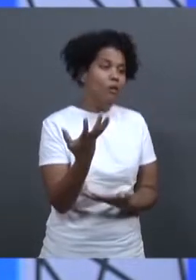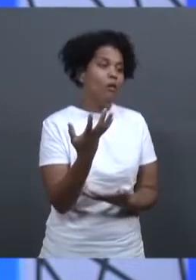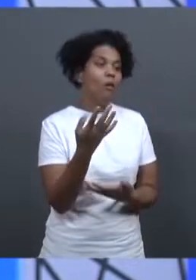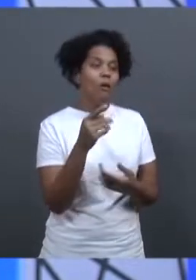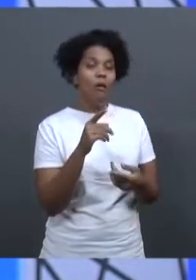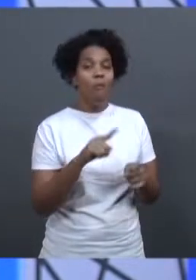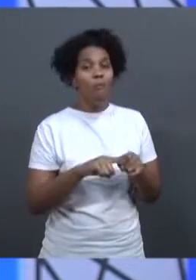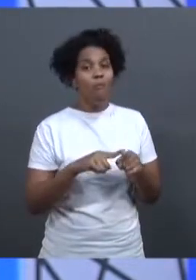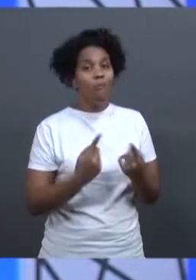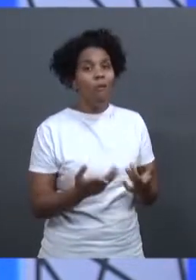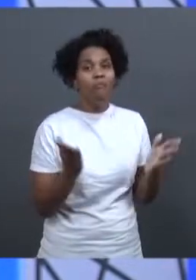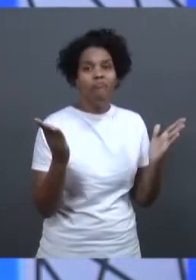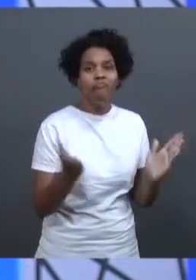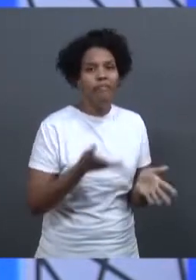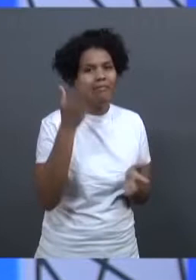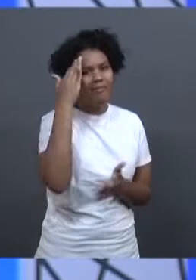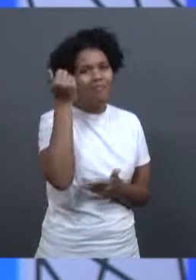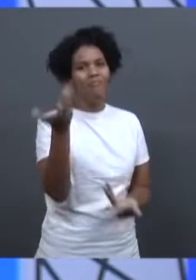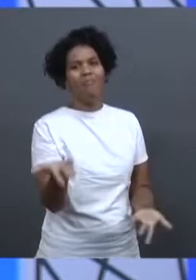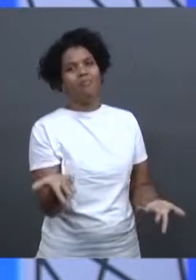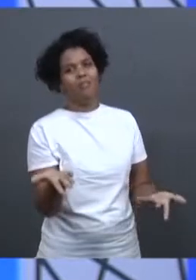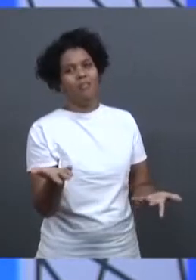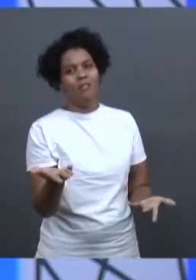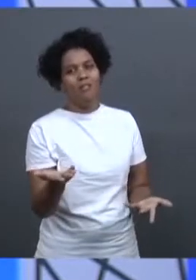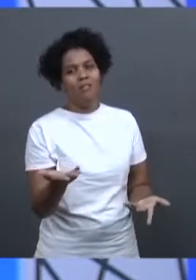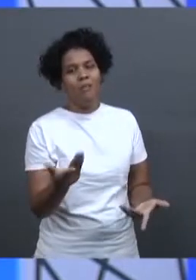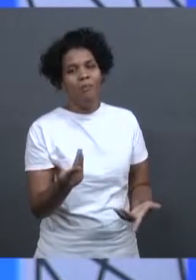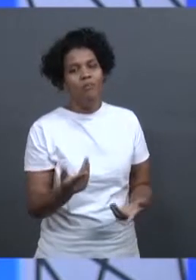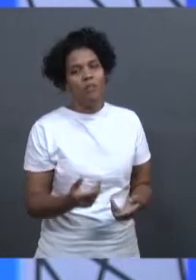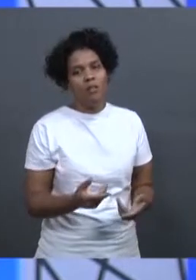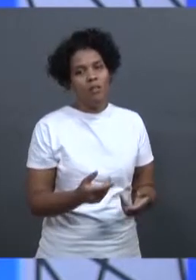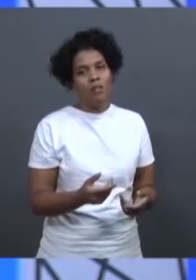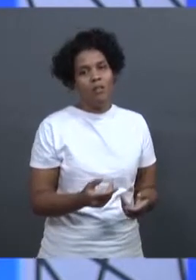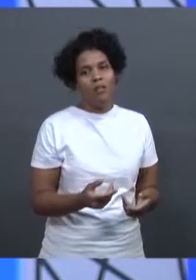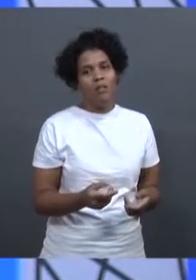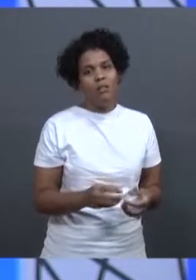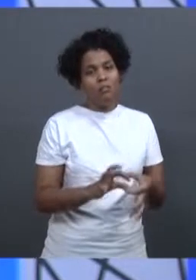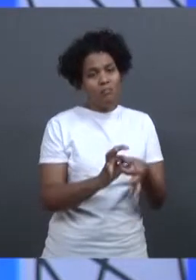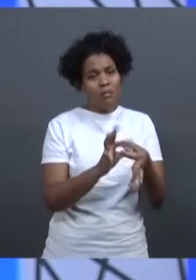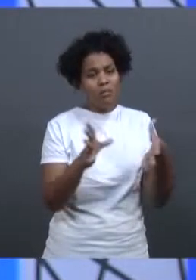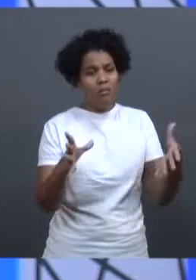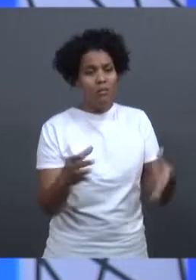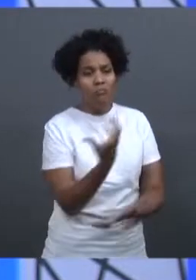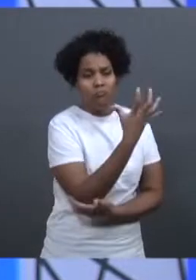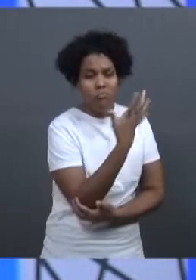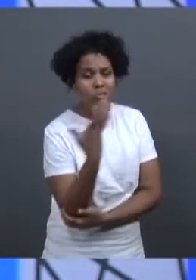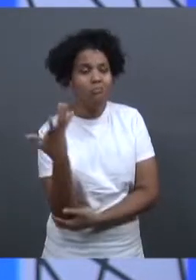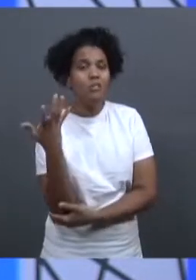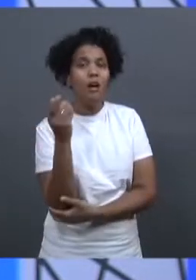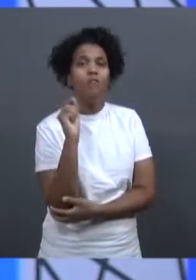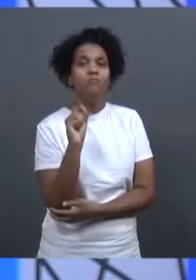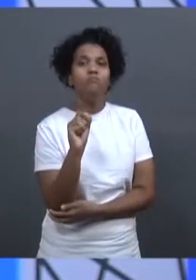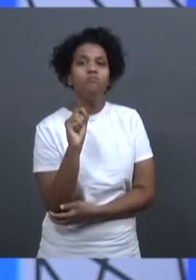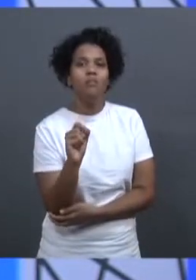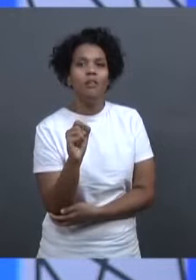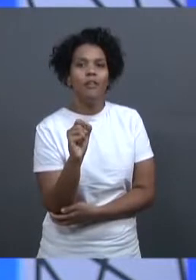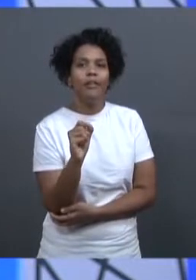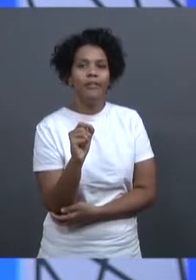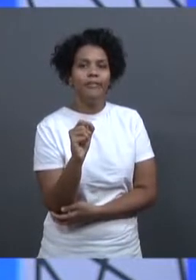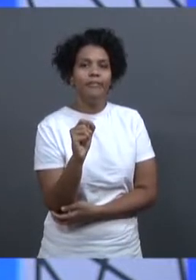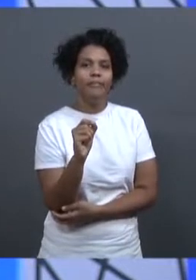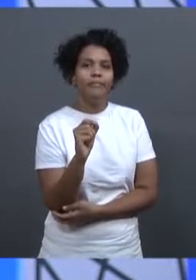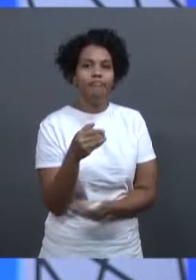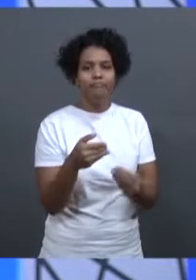que já era previsível. E o licenciamento ambiental, ele foi omisso nessa